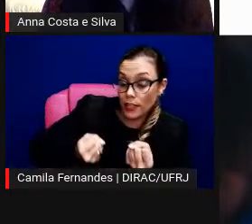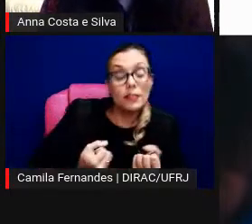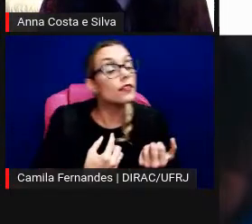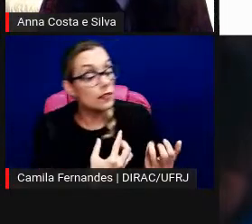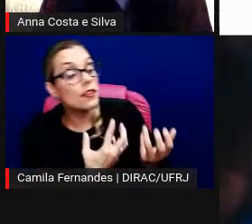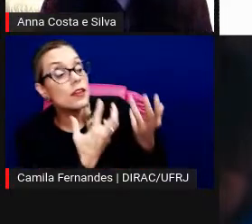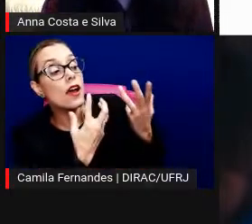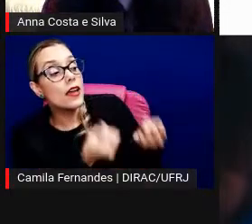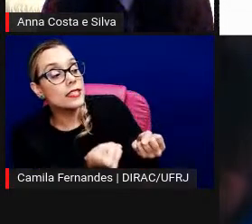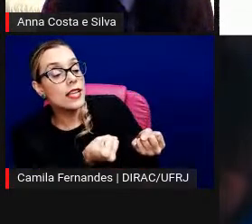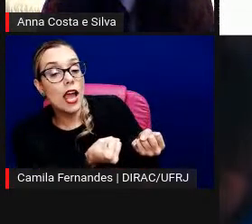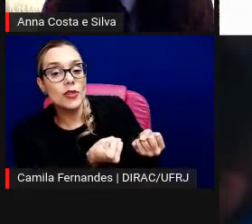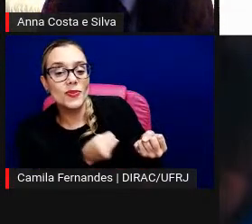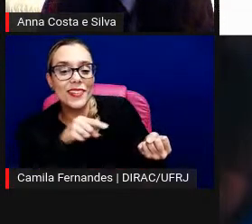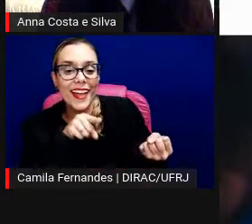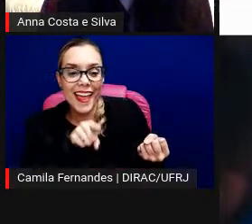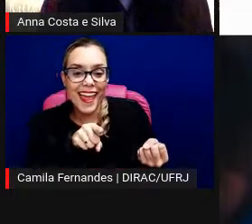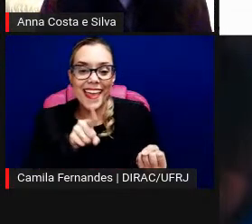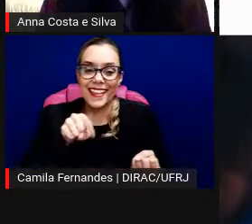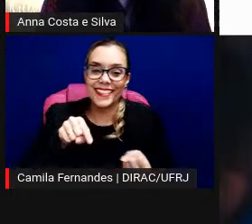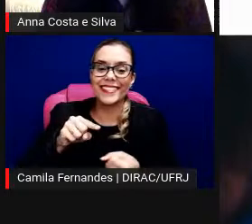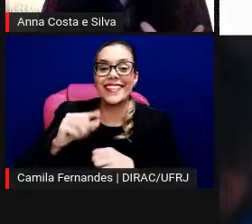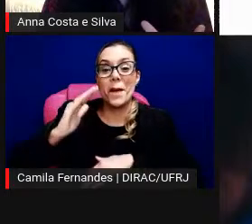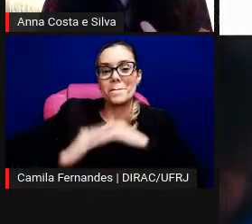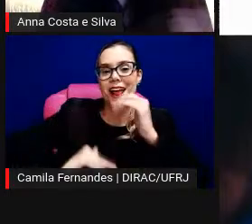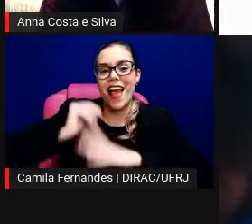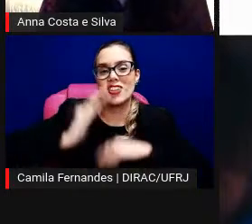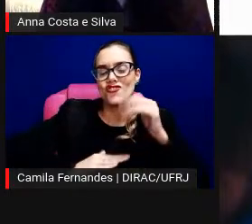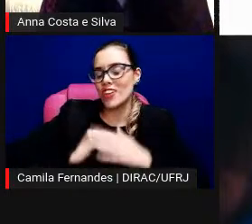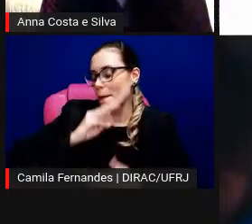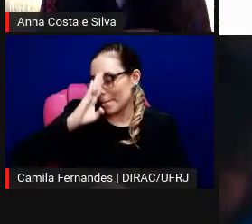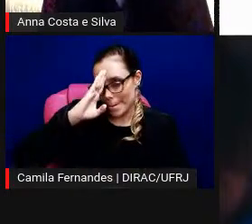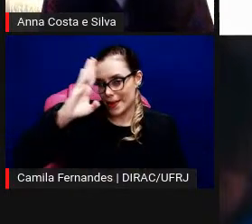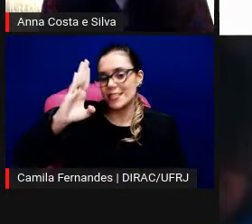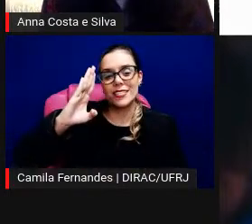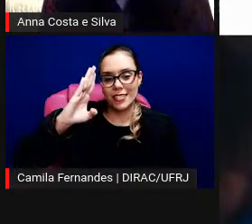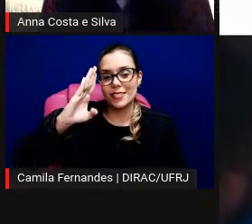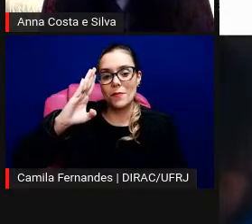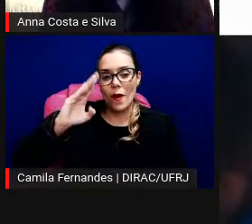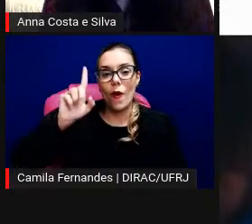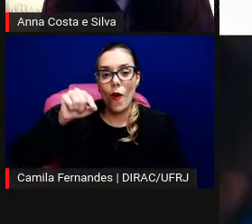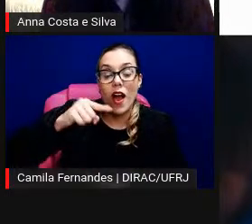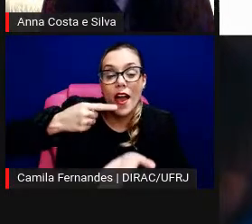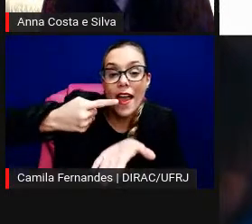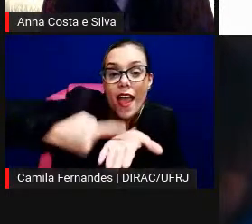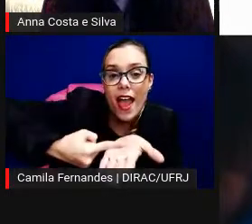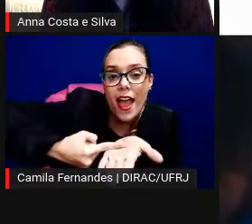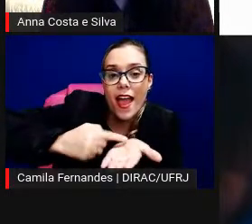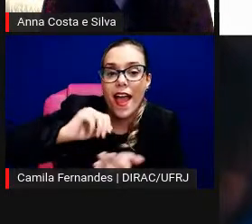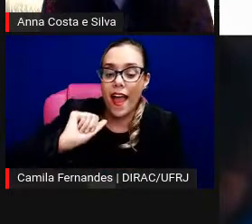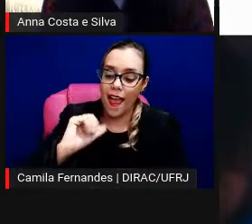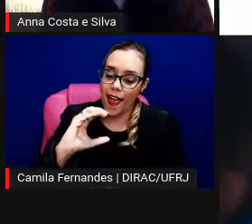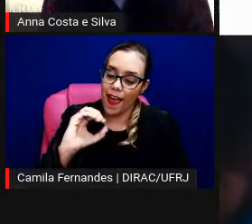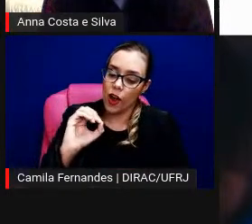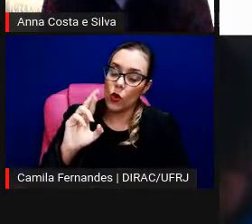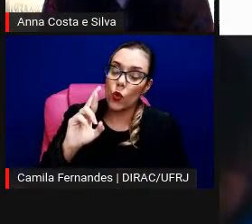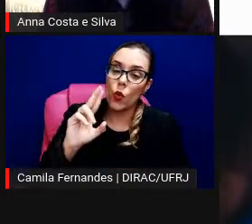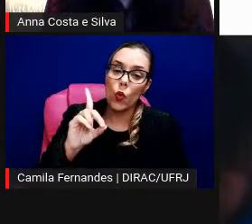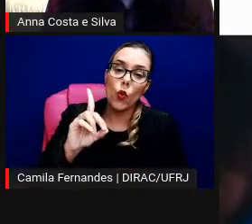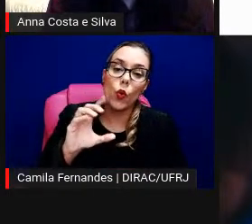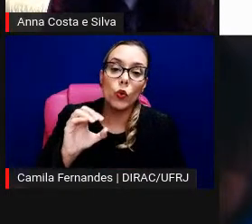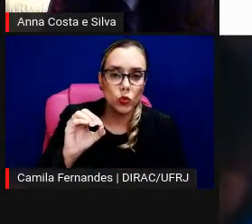muito importante na minha prática também, é um acordo entre essas duas pessoas que escolhem estar ali.